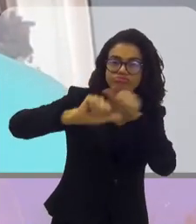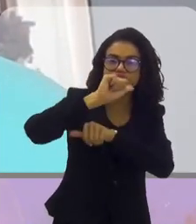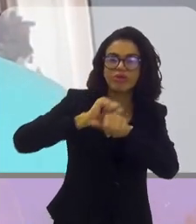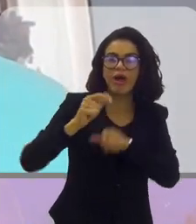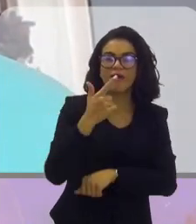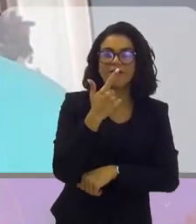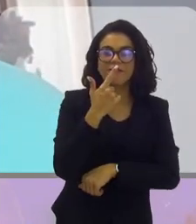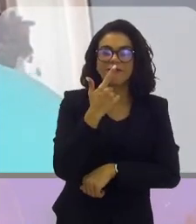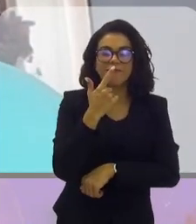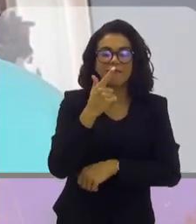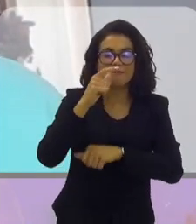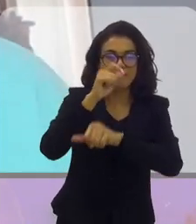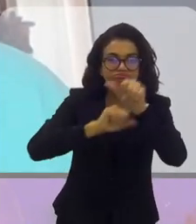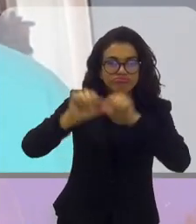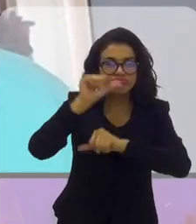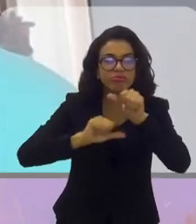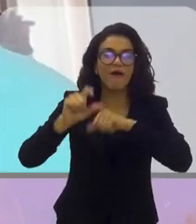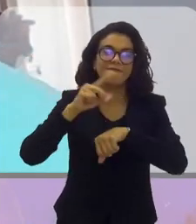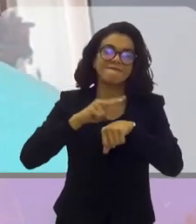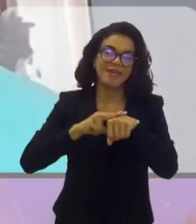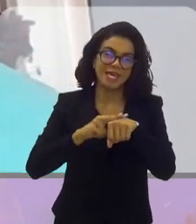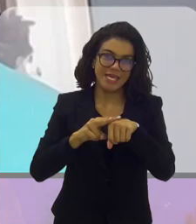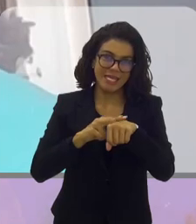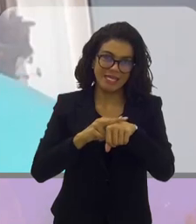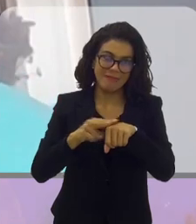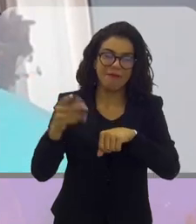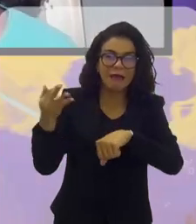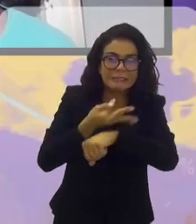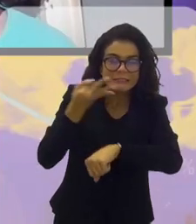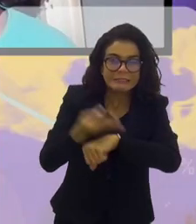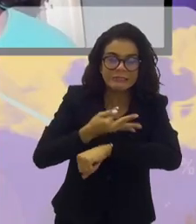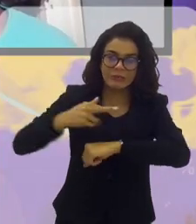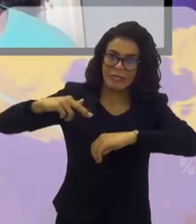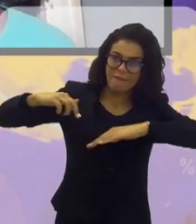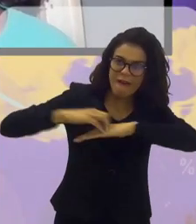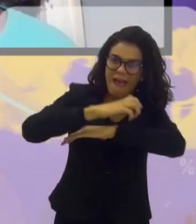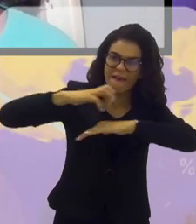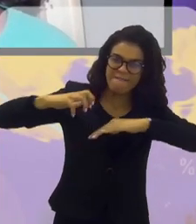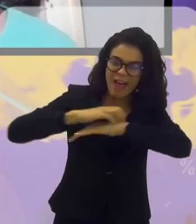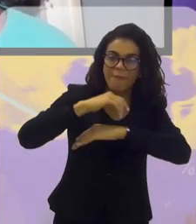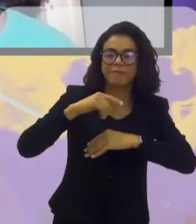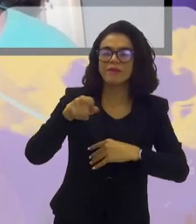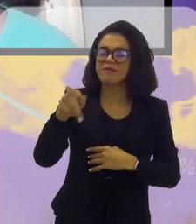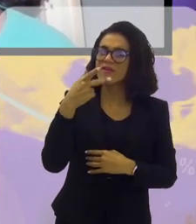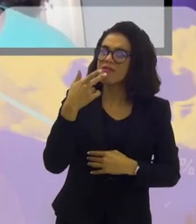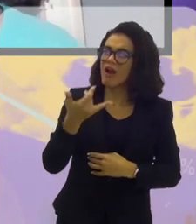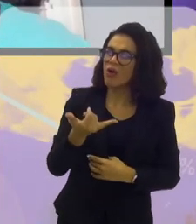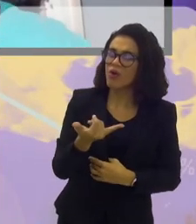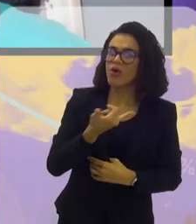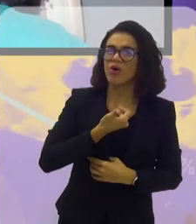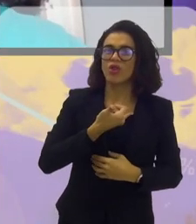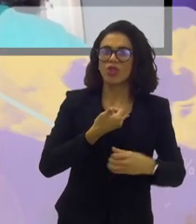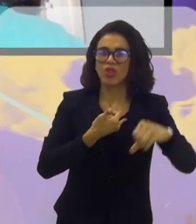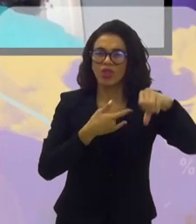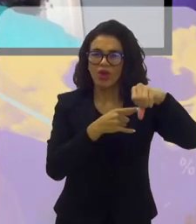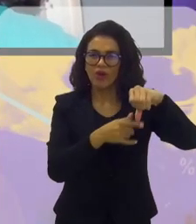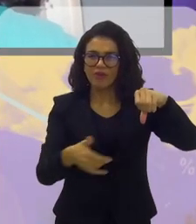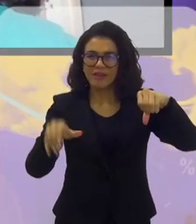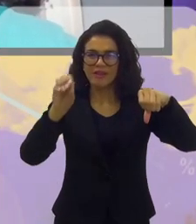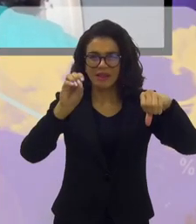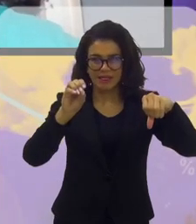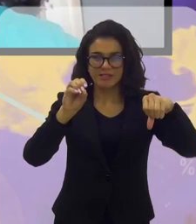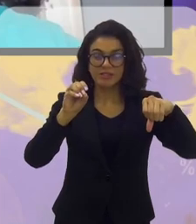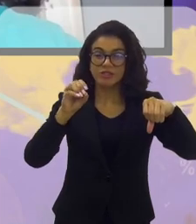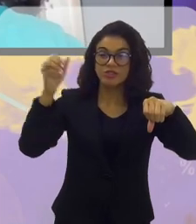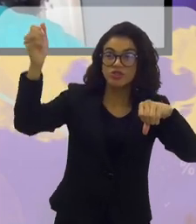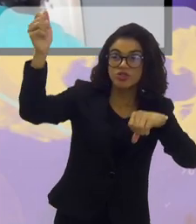suficiente para ter capacidade de suportar esse pisoteio. Mas essas nove e dez horas que você cita, a